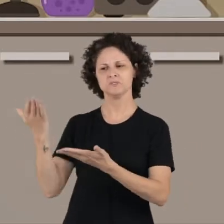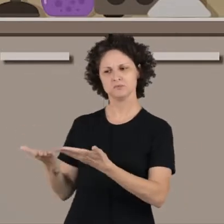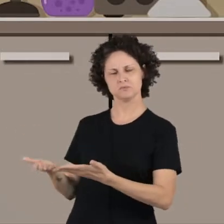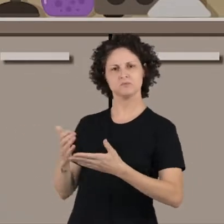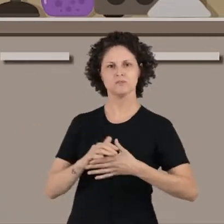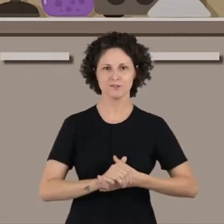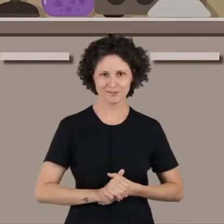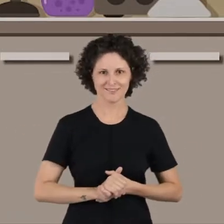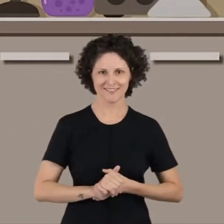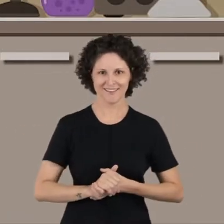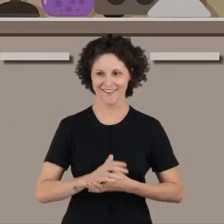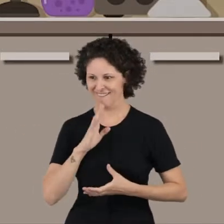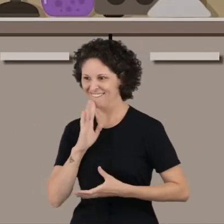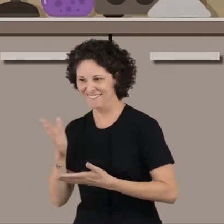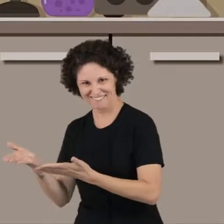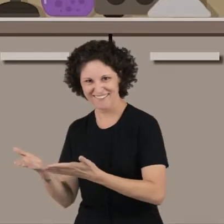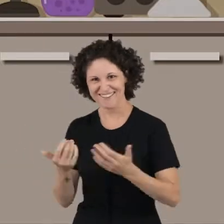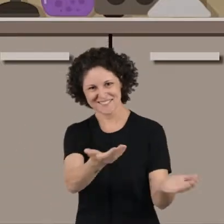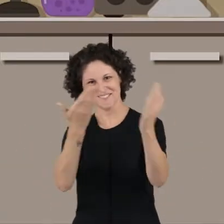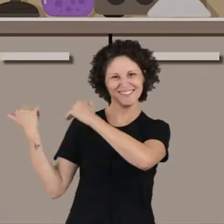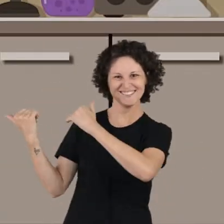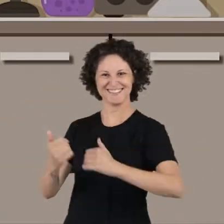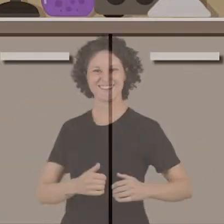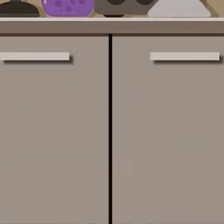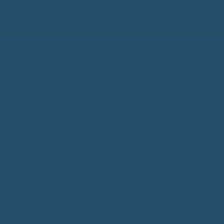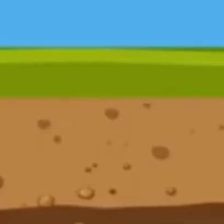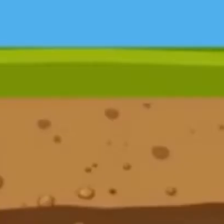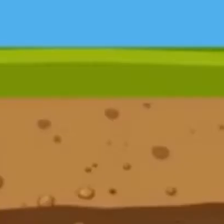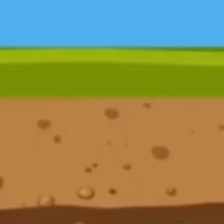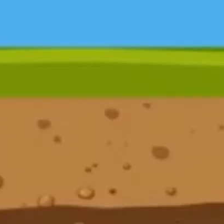por que as florestas são tão importantes? Então, vamos juntos descobrir!